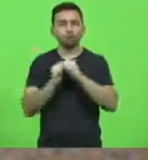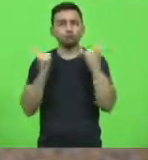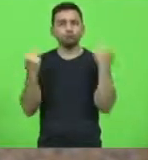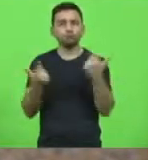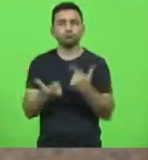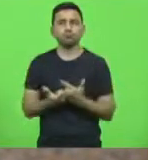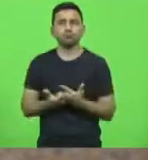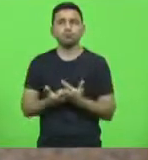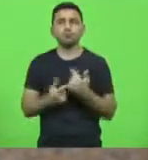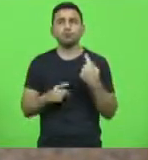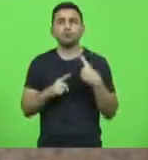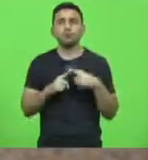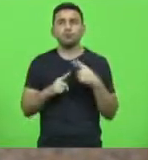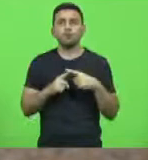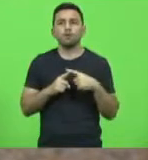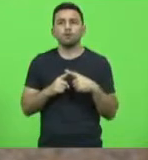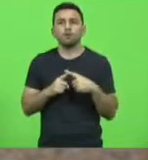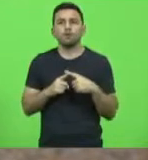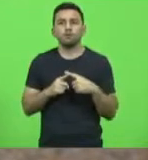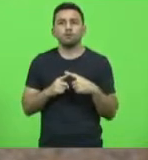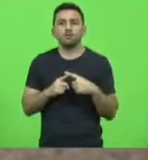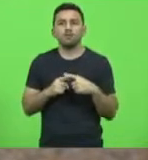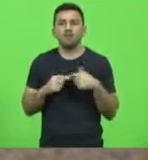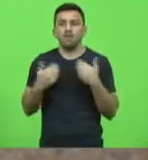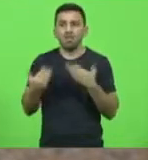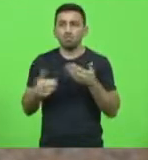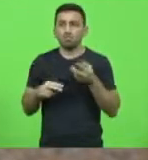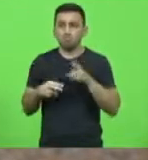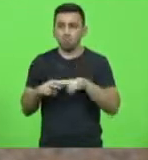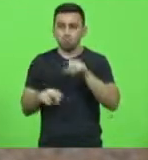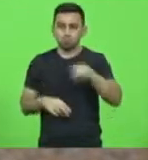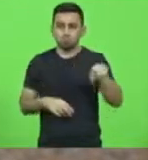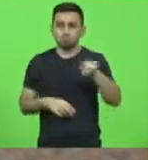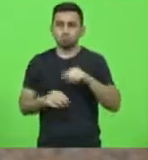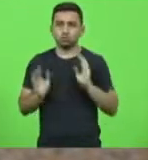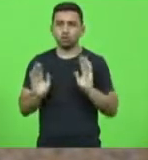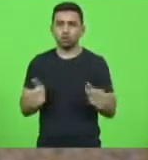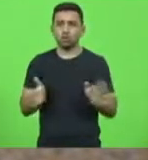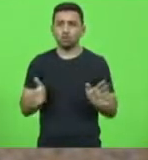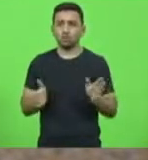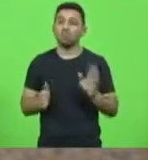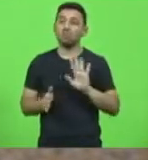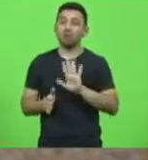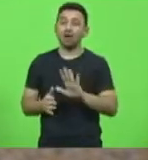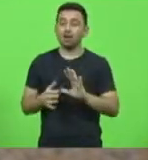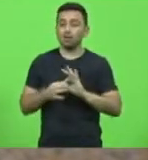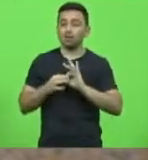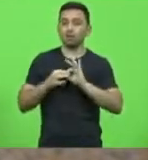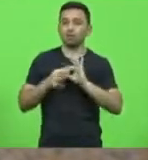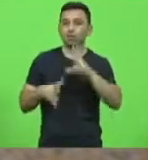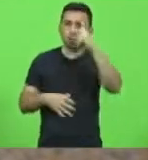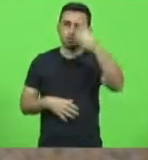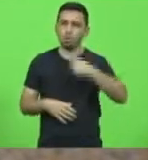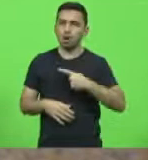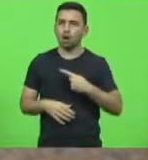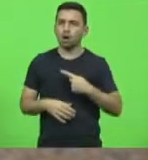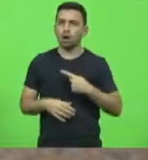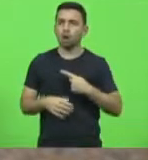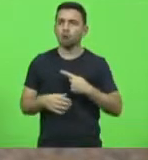porque mesmo que a prisão tenha sido revogada, mas as liberdades pessoais deles continuam ainda